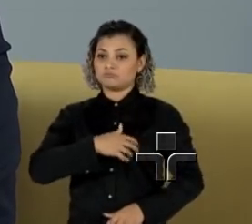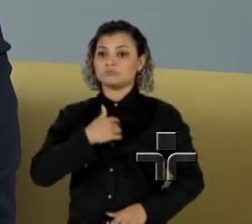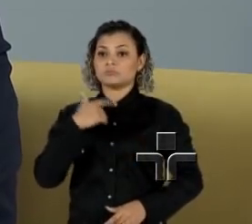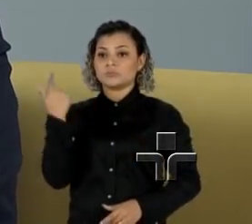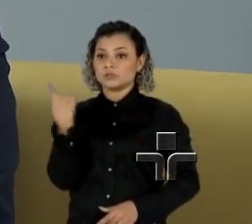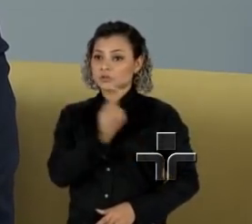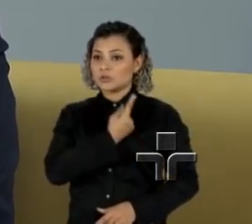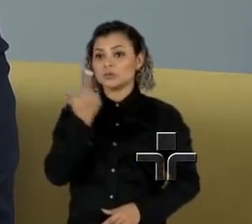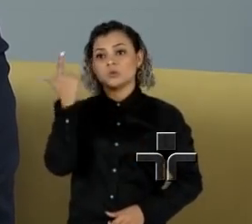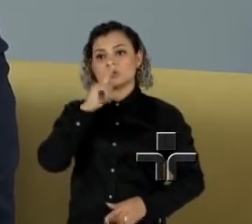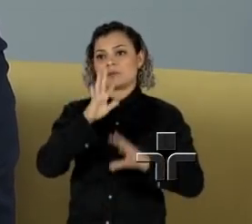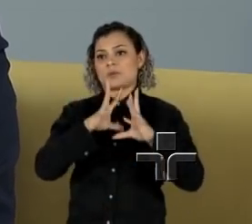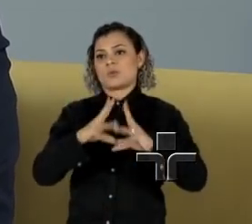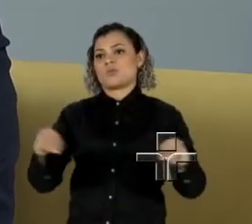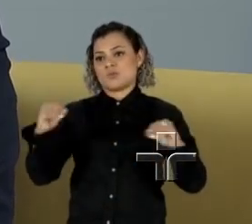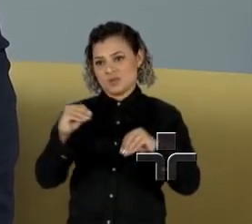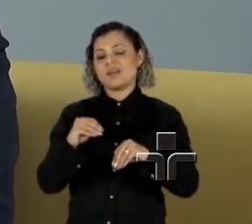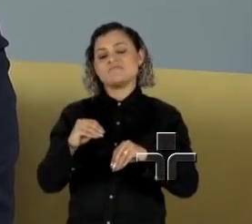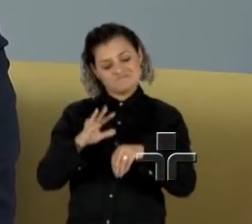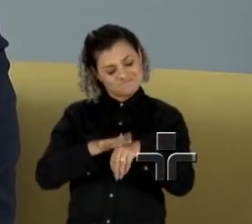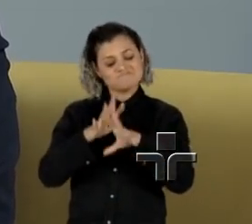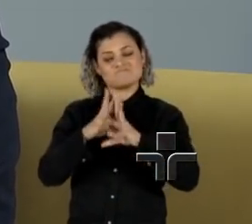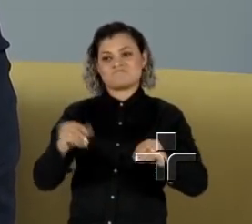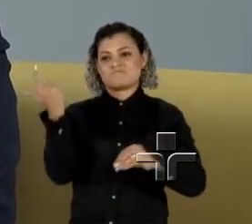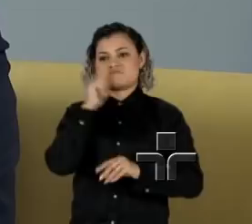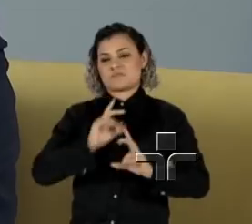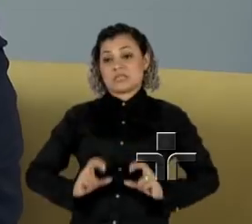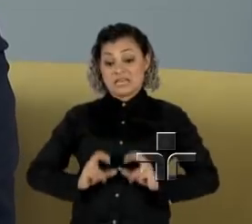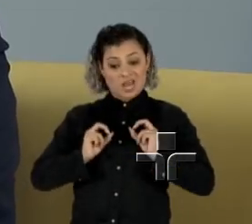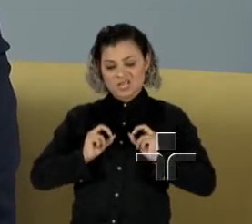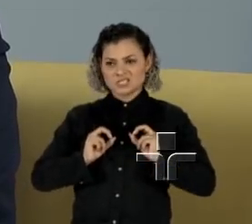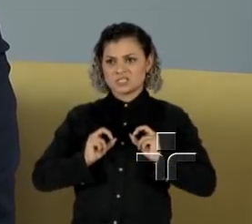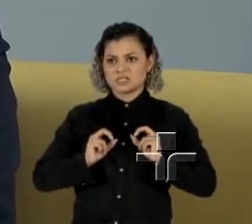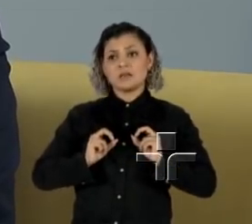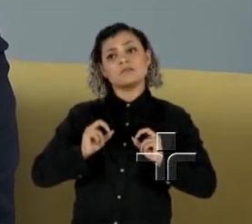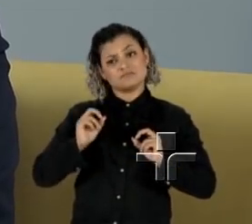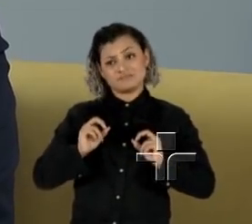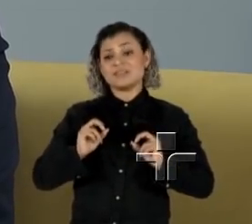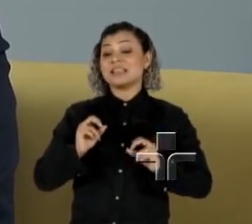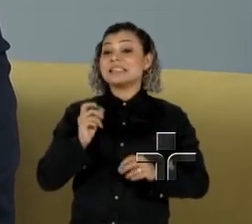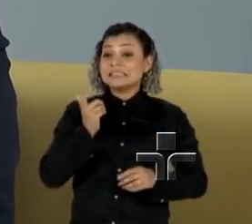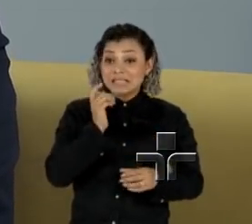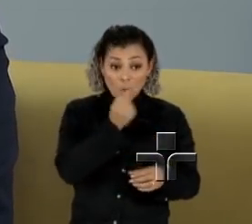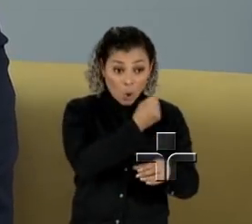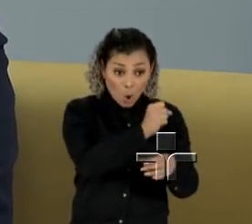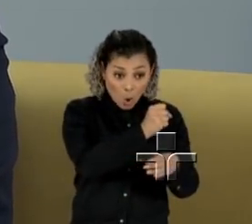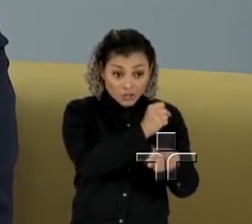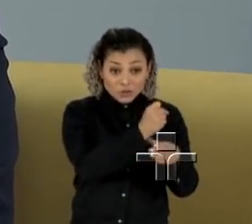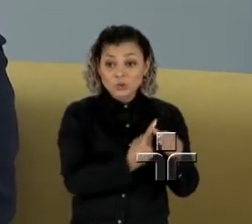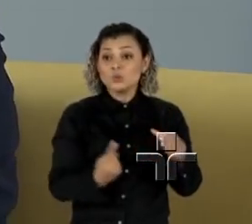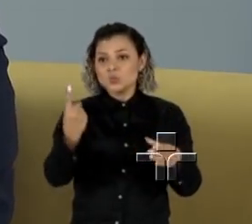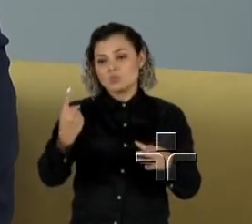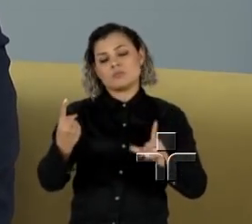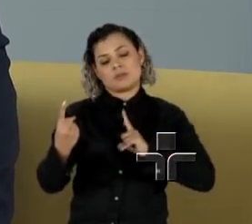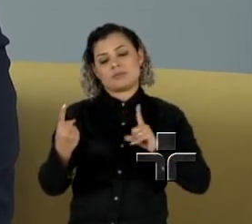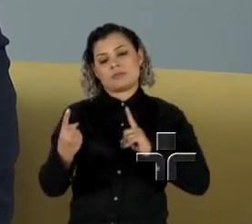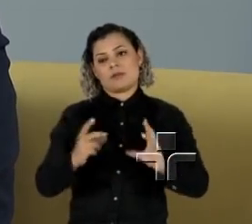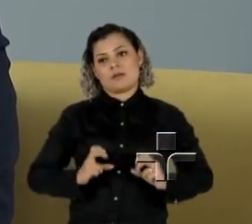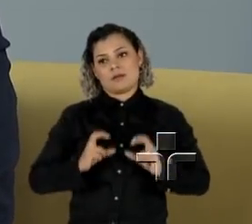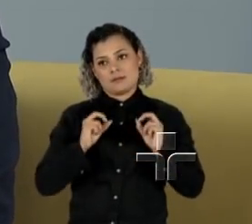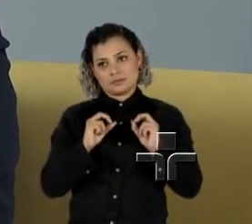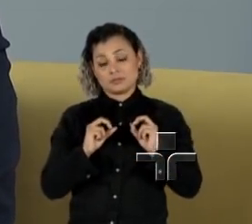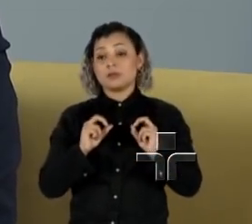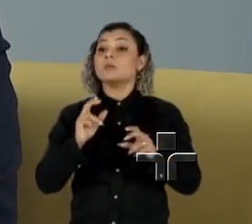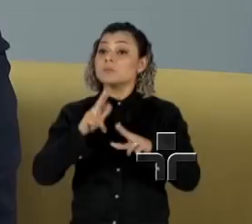então, curar esta paciente, evitar que este câncer, que é tão comum de cada oito brasileiras, uma terá câncer de mama, ele